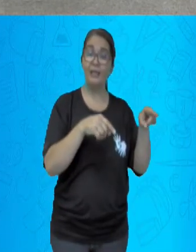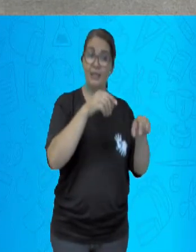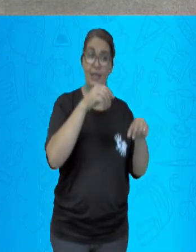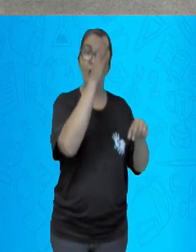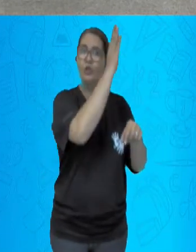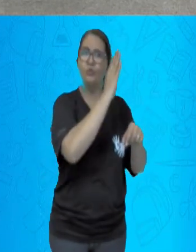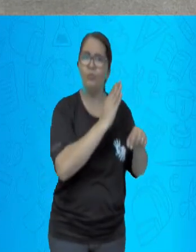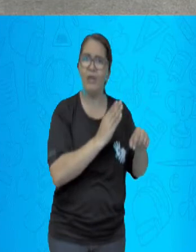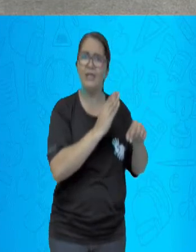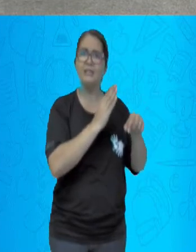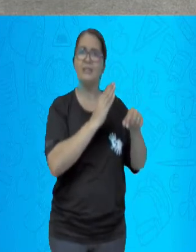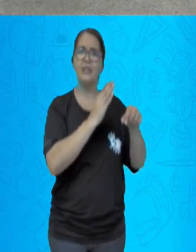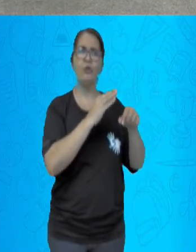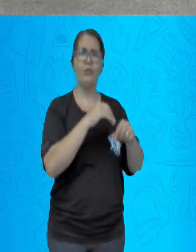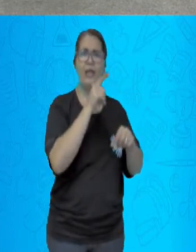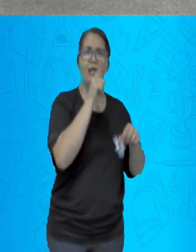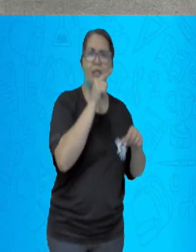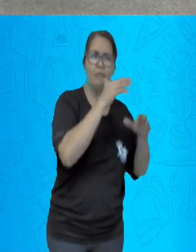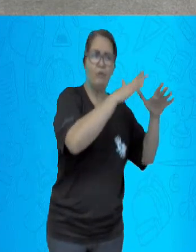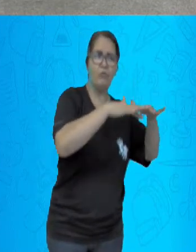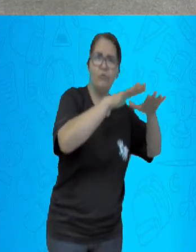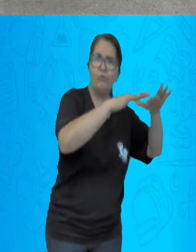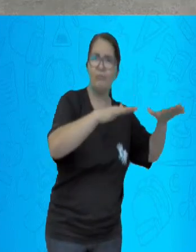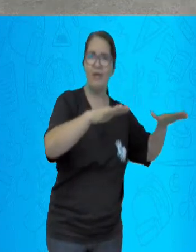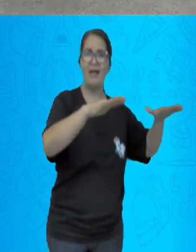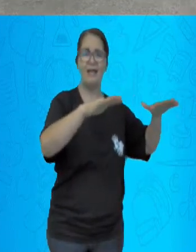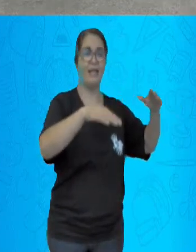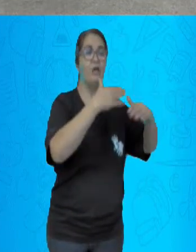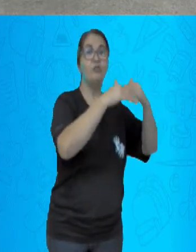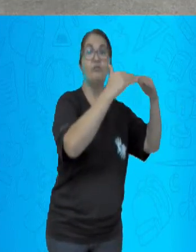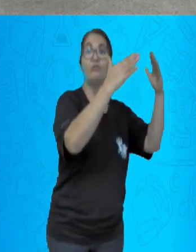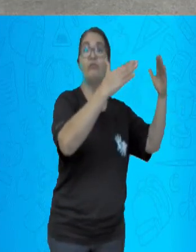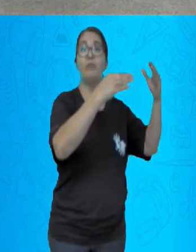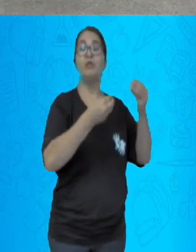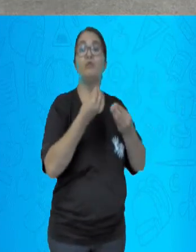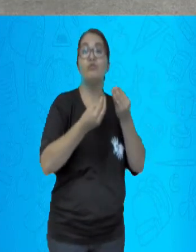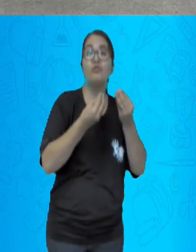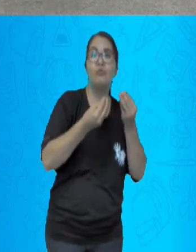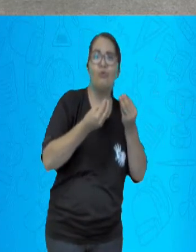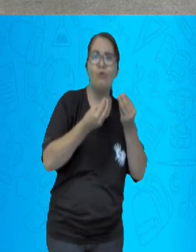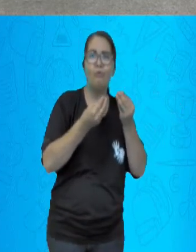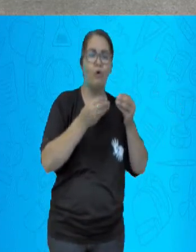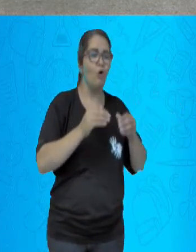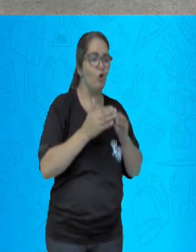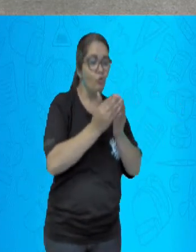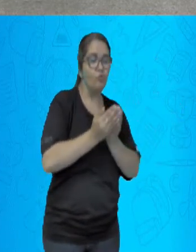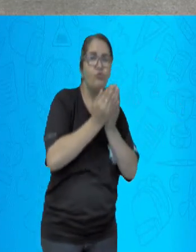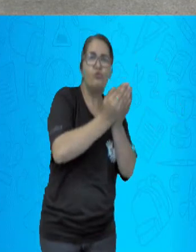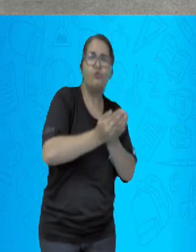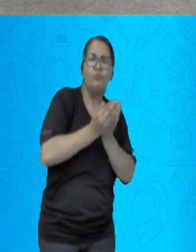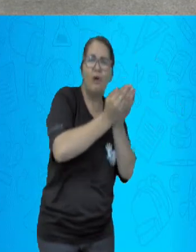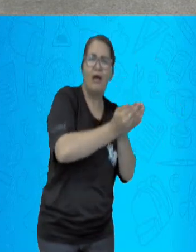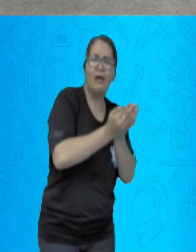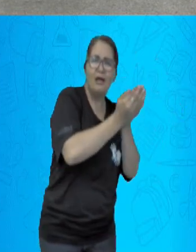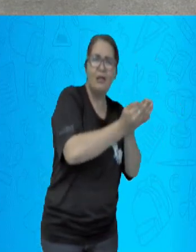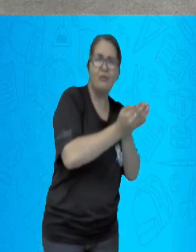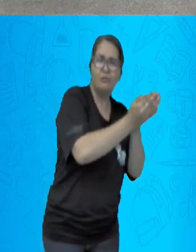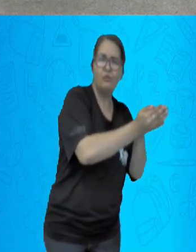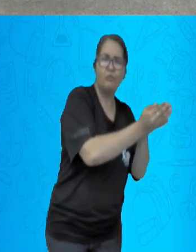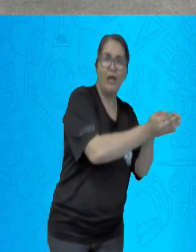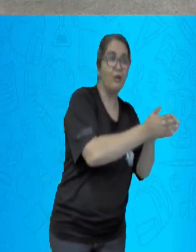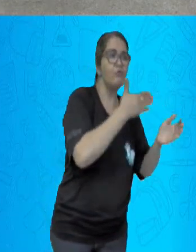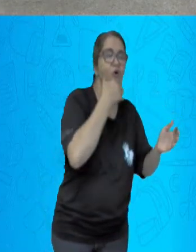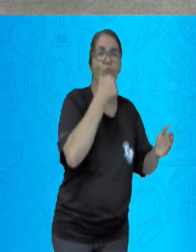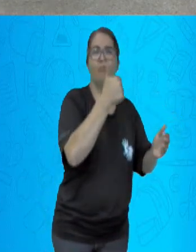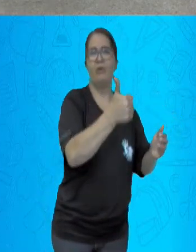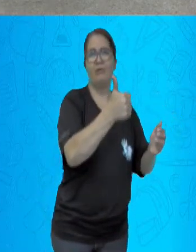segunda, o saneamento básico. O processo de urbanização do Rio de Janeiro